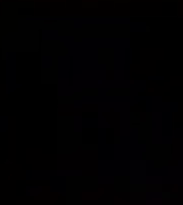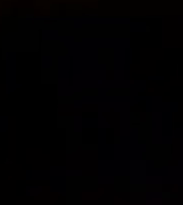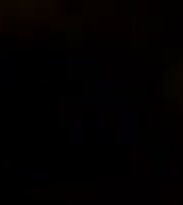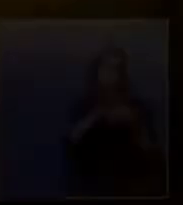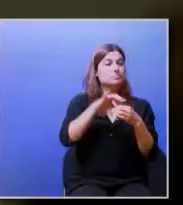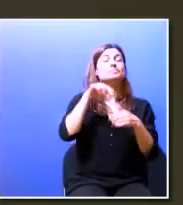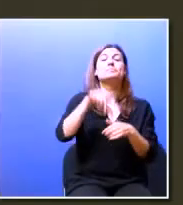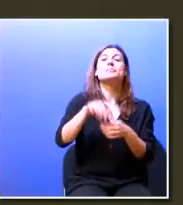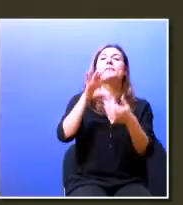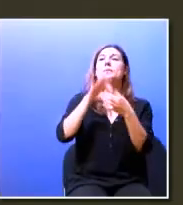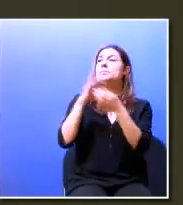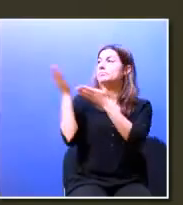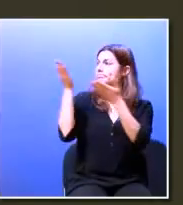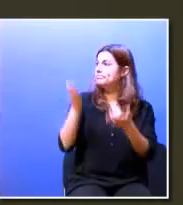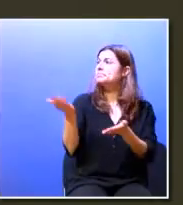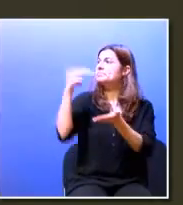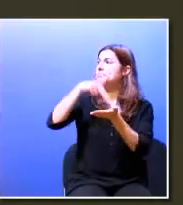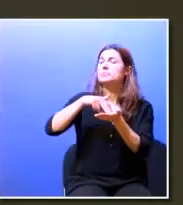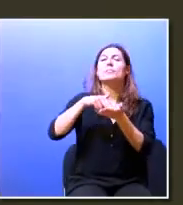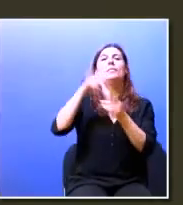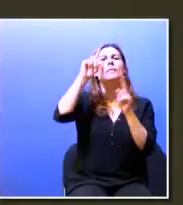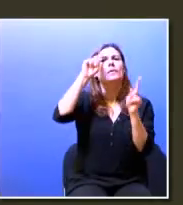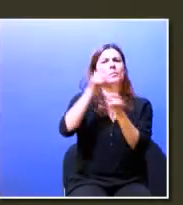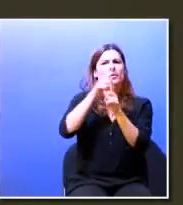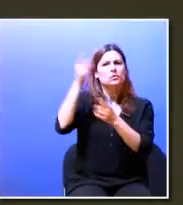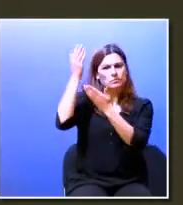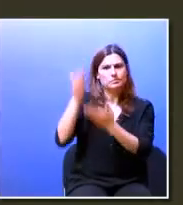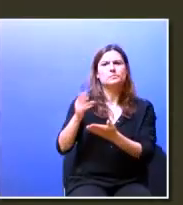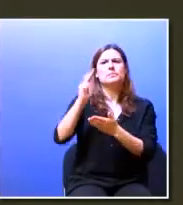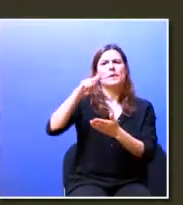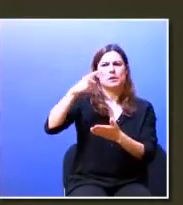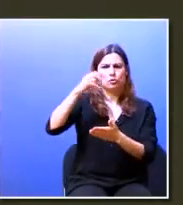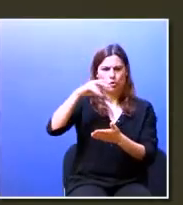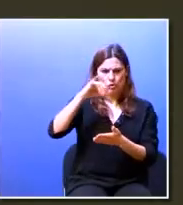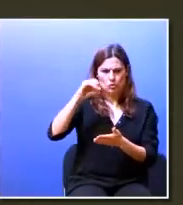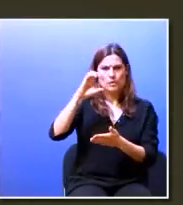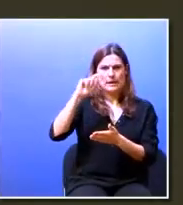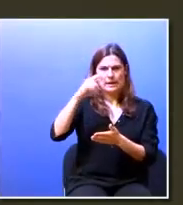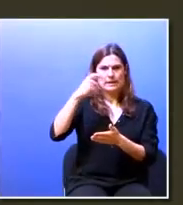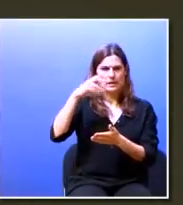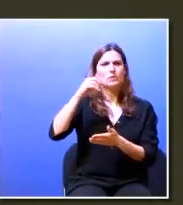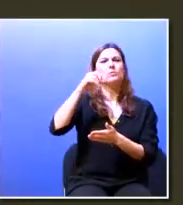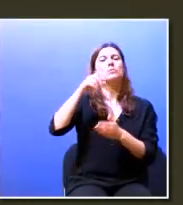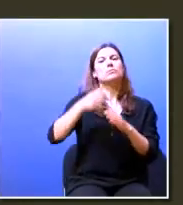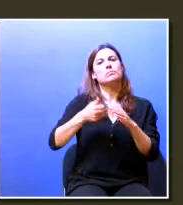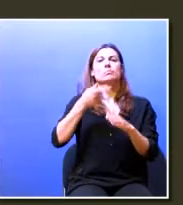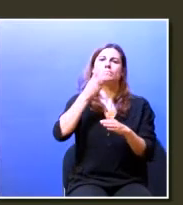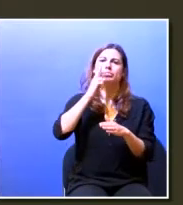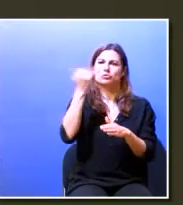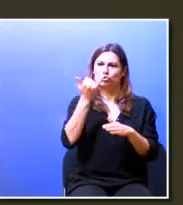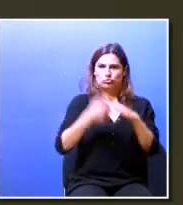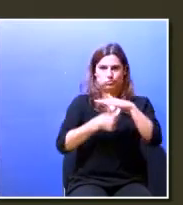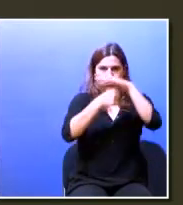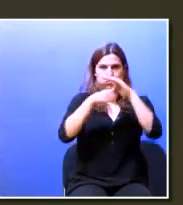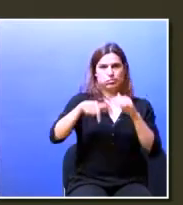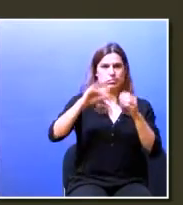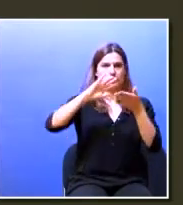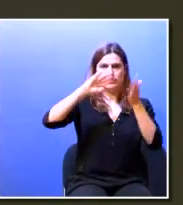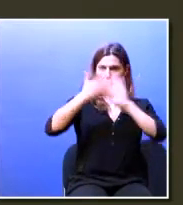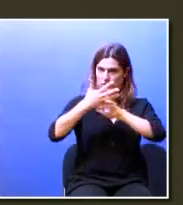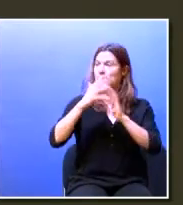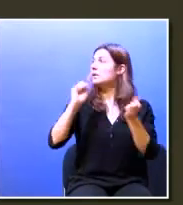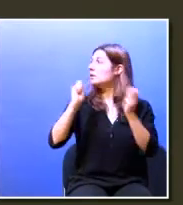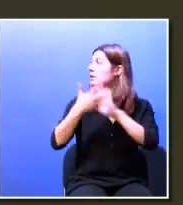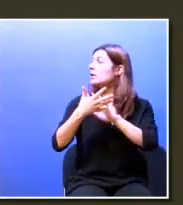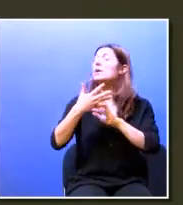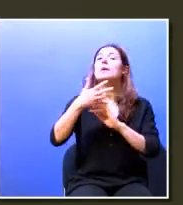esta sessão, tenho o prazer de chamar ao palco o professor doutor António Caetano, vice-reitor do ISCTE, em representação do senhor reitor